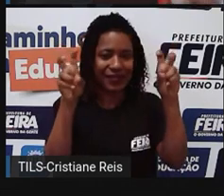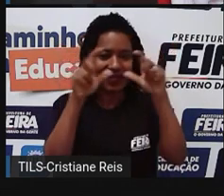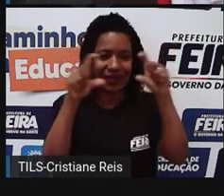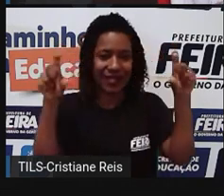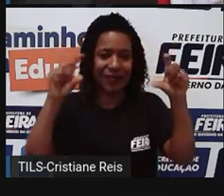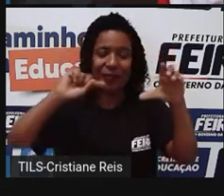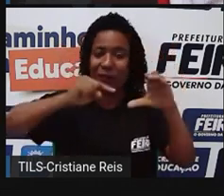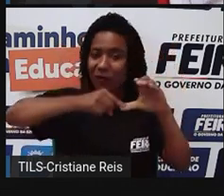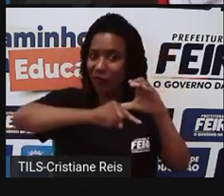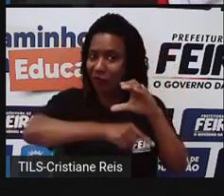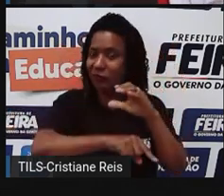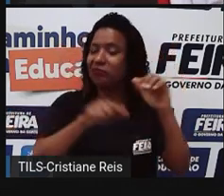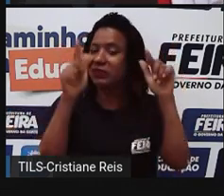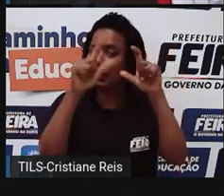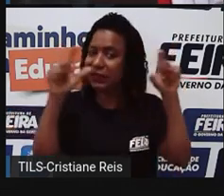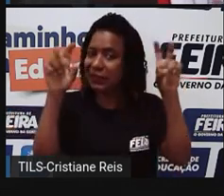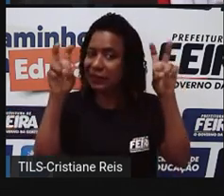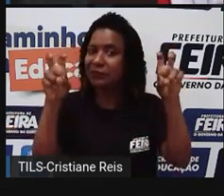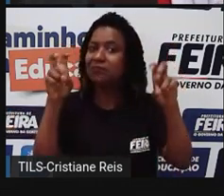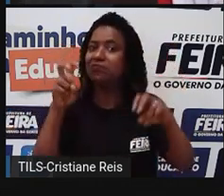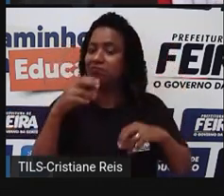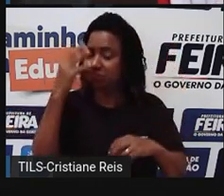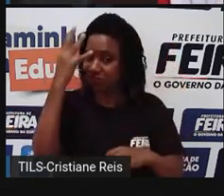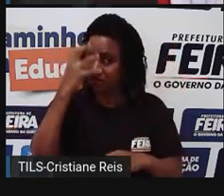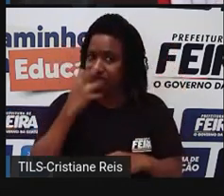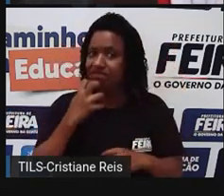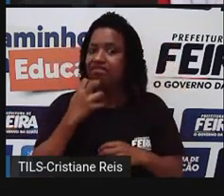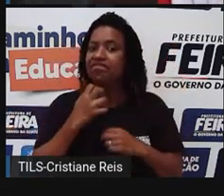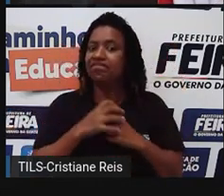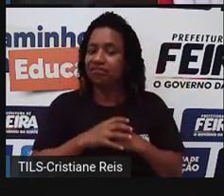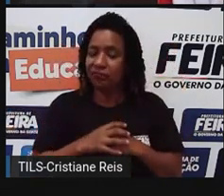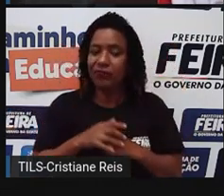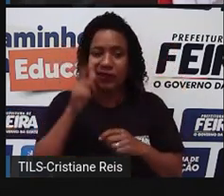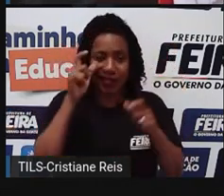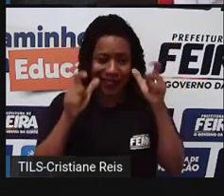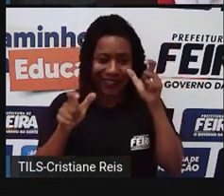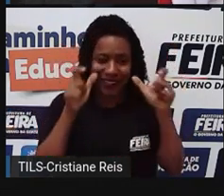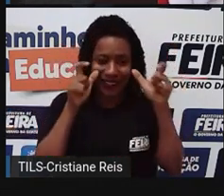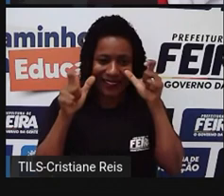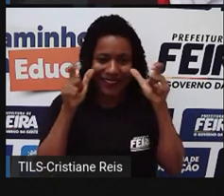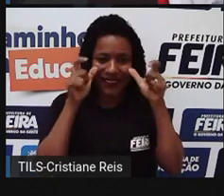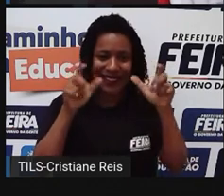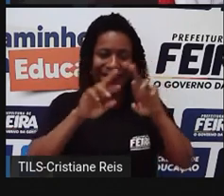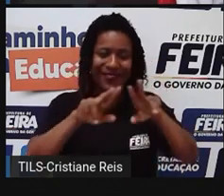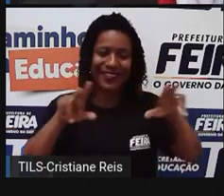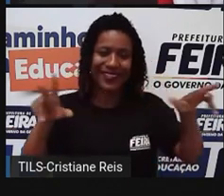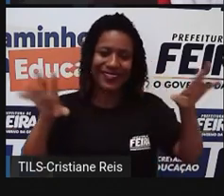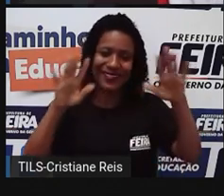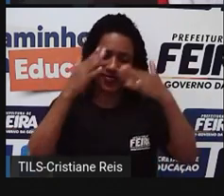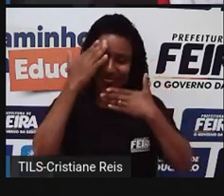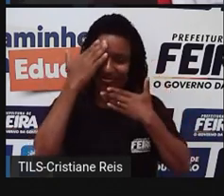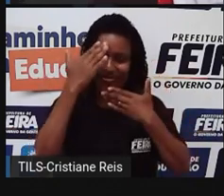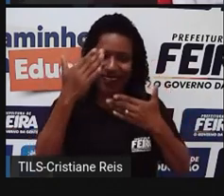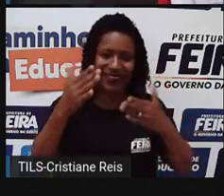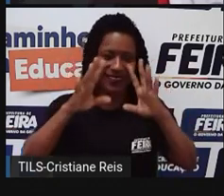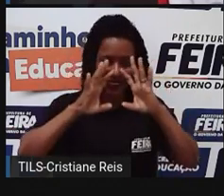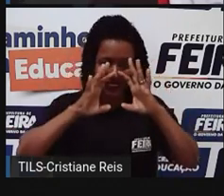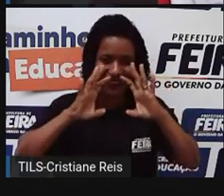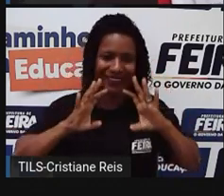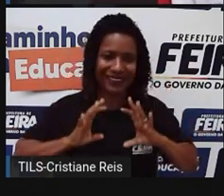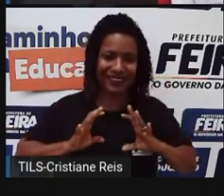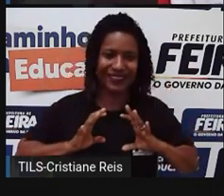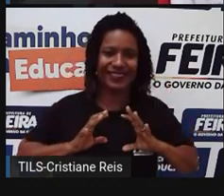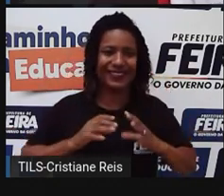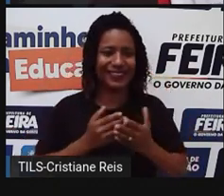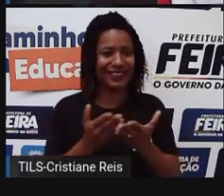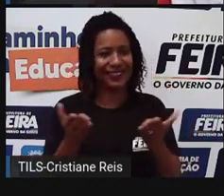muito polêmico também, até, né, porque mexe com uma série de interesses. Bom, né, obrigado por ter ficado, né, com a gente